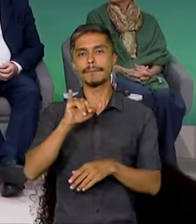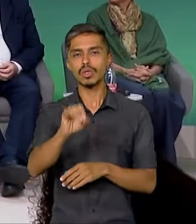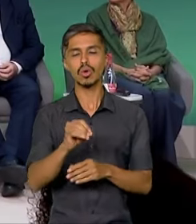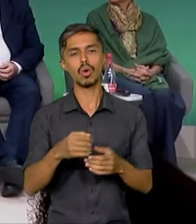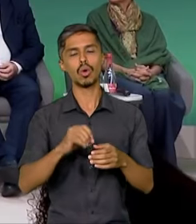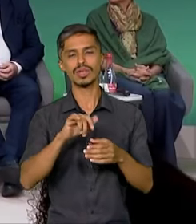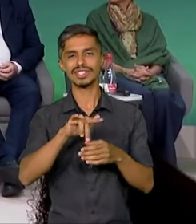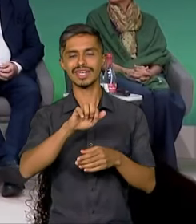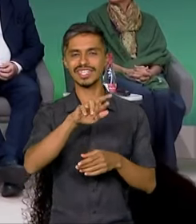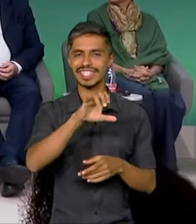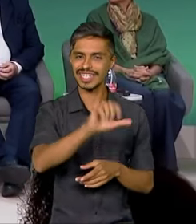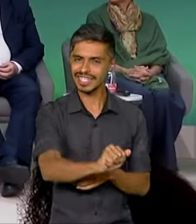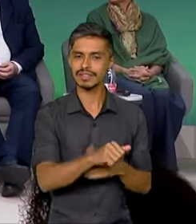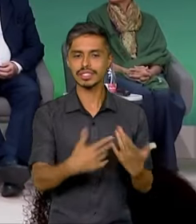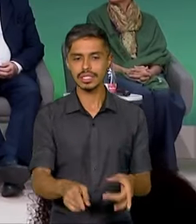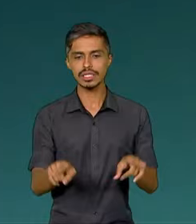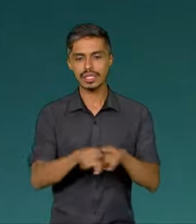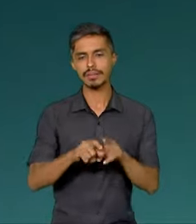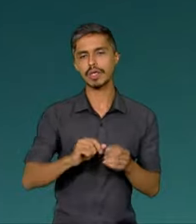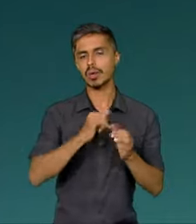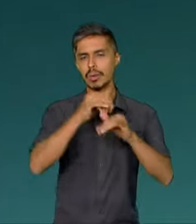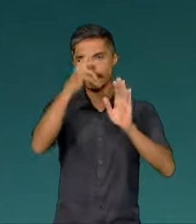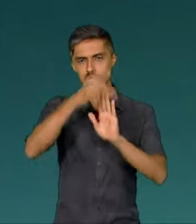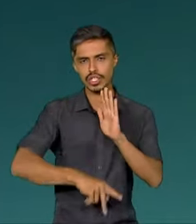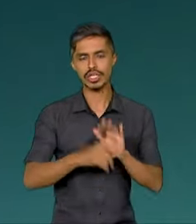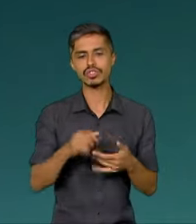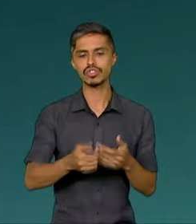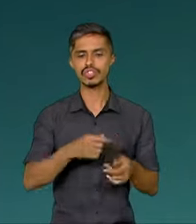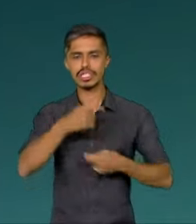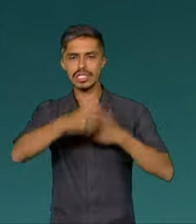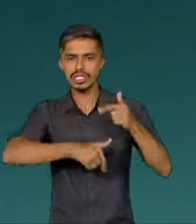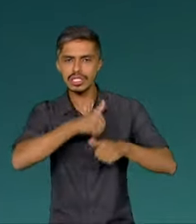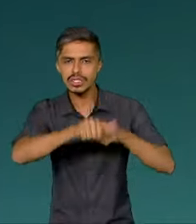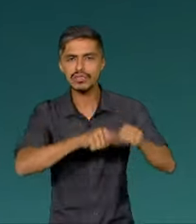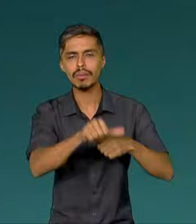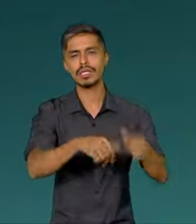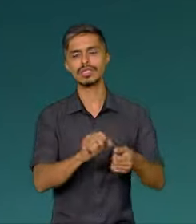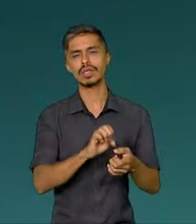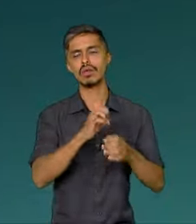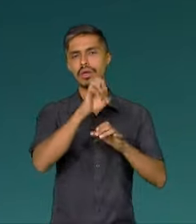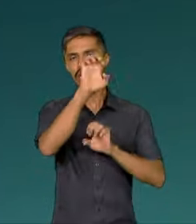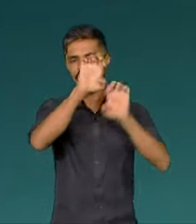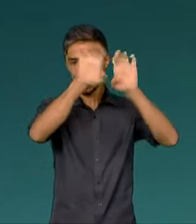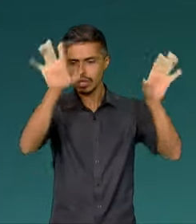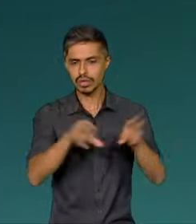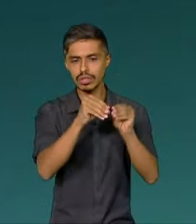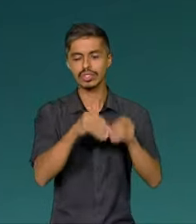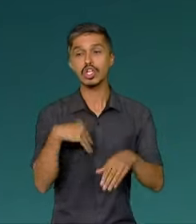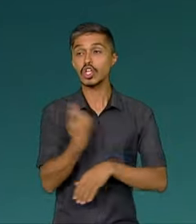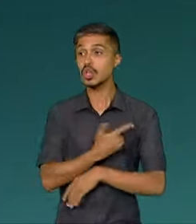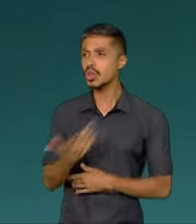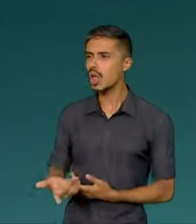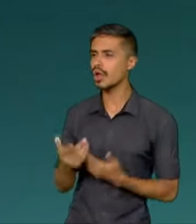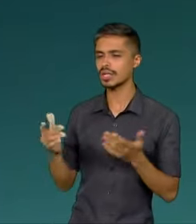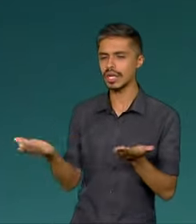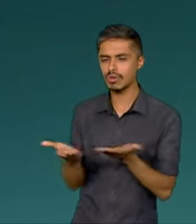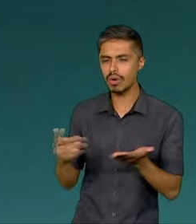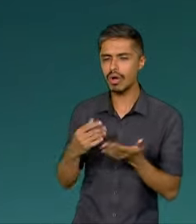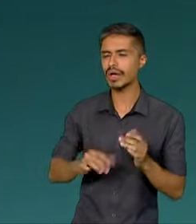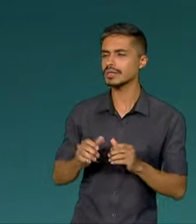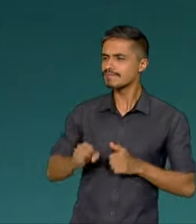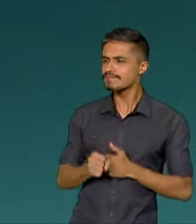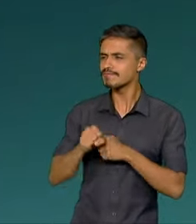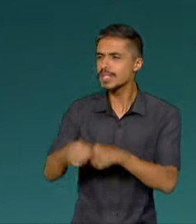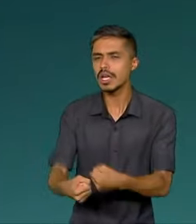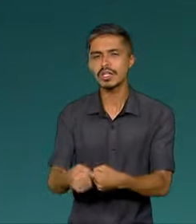lançou o plano de transformação ecológica. É o Estado brasileiro a serviço da sociedade, mobilizando o há de melhor em